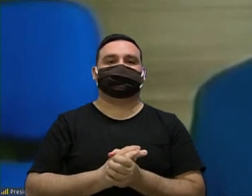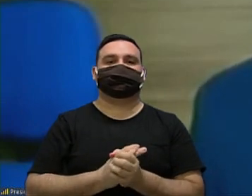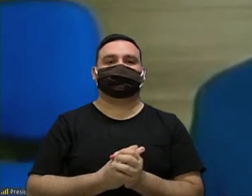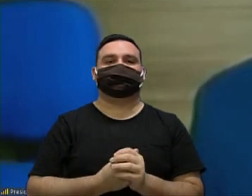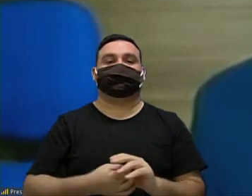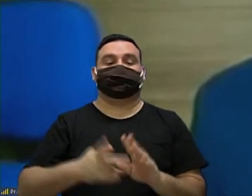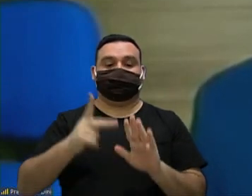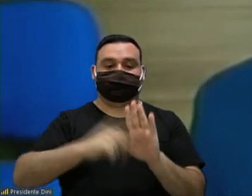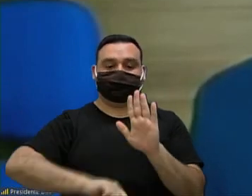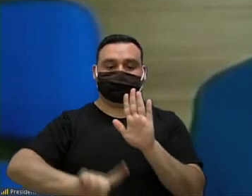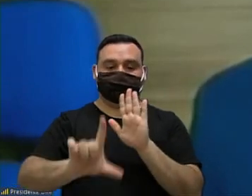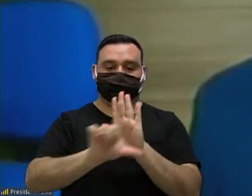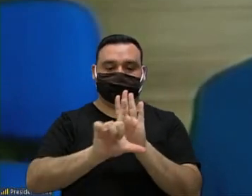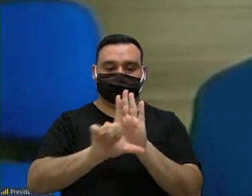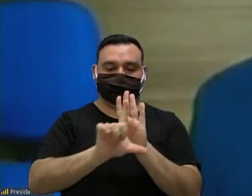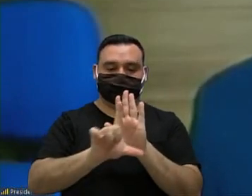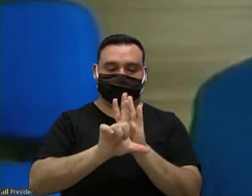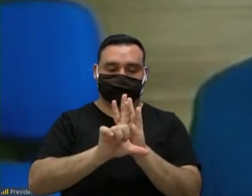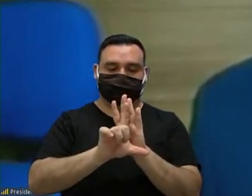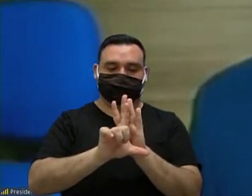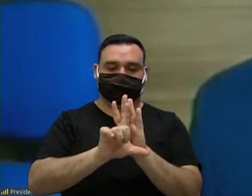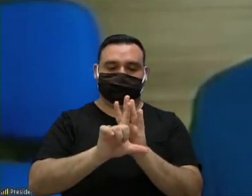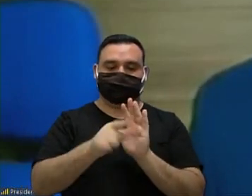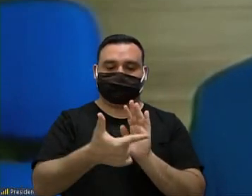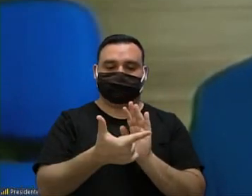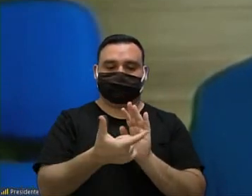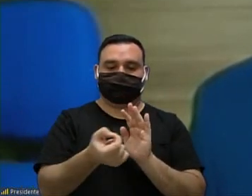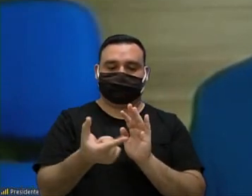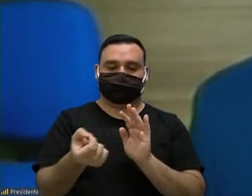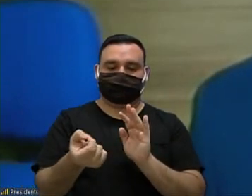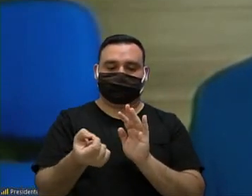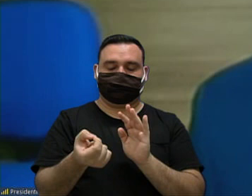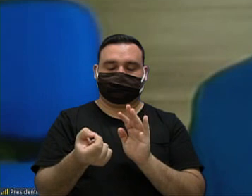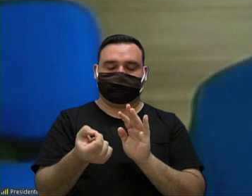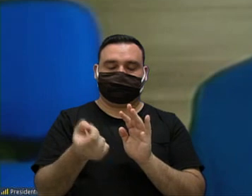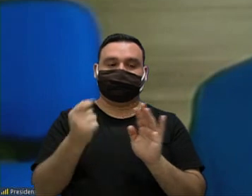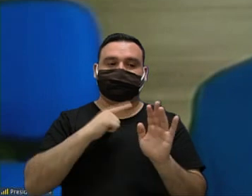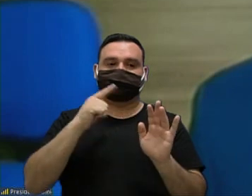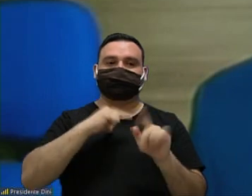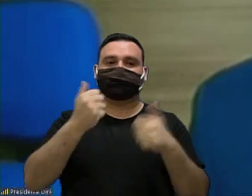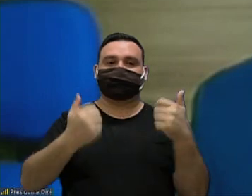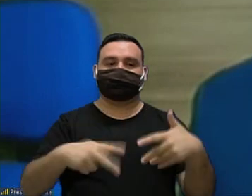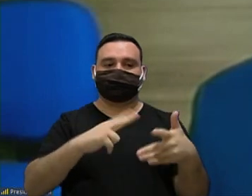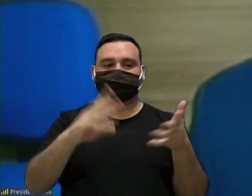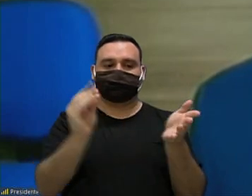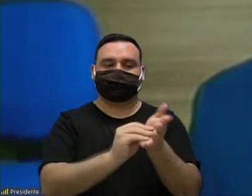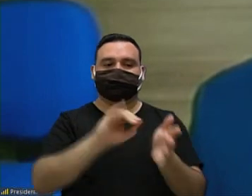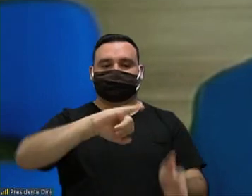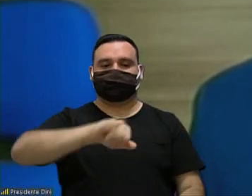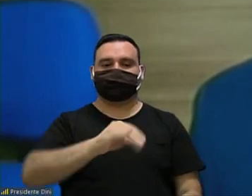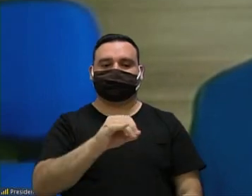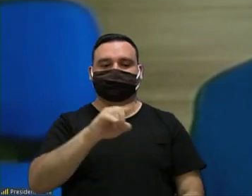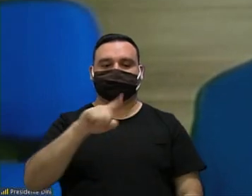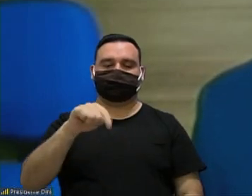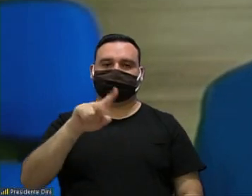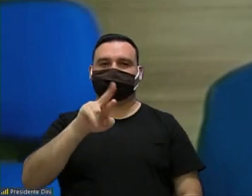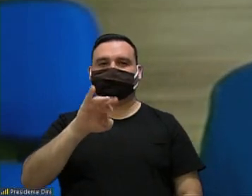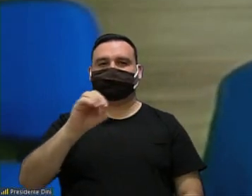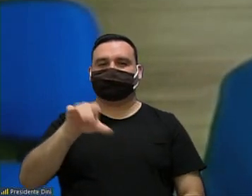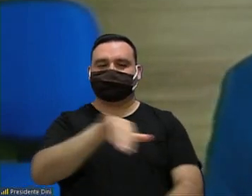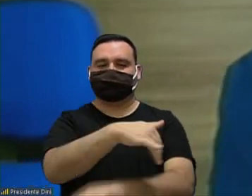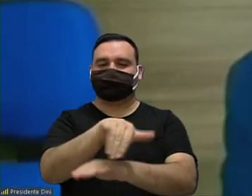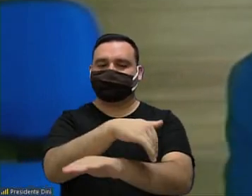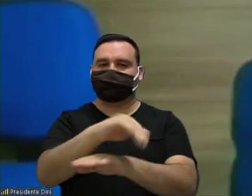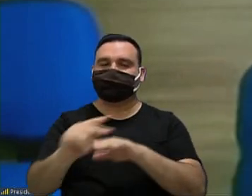projeto de lei 33 de 2020 do executivo dispõe sobre a denominação de José Fatudela Ribeiro uma via pública